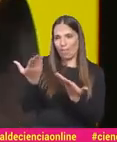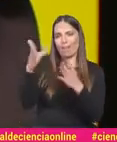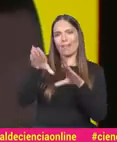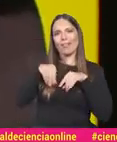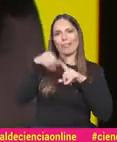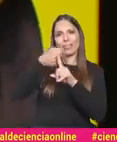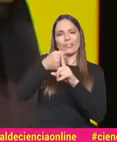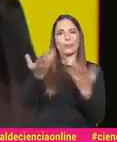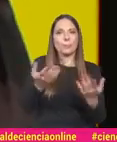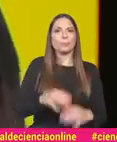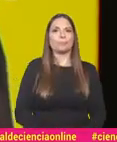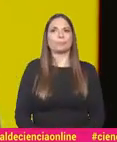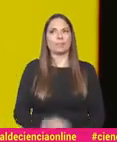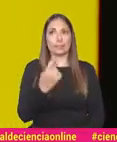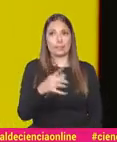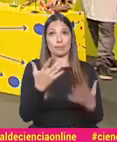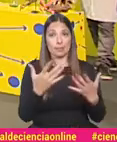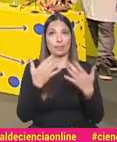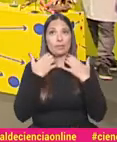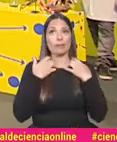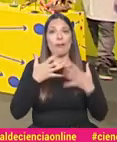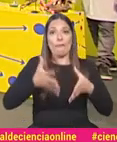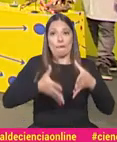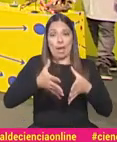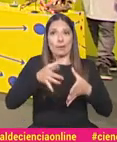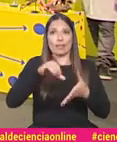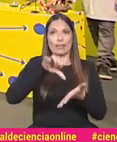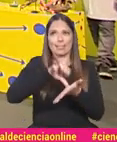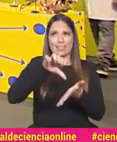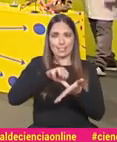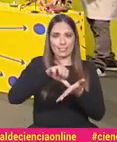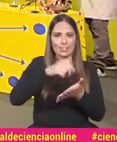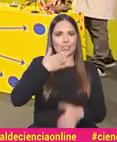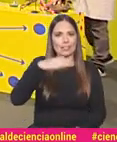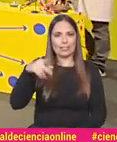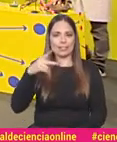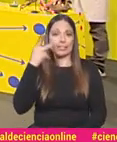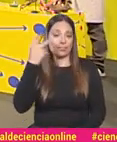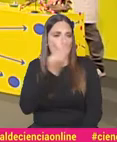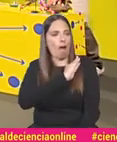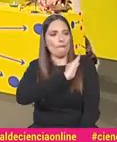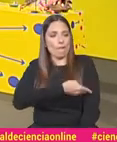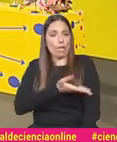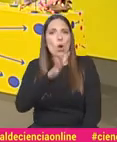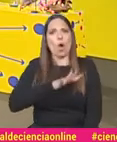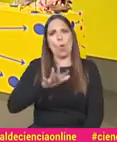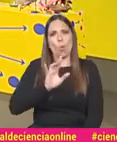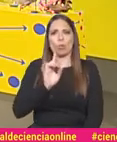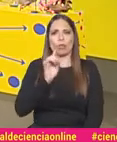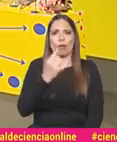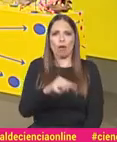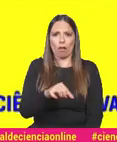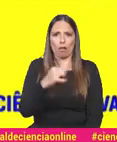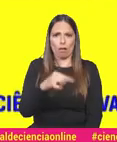o desafio. E já temos neste momento a fábrica, o Centro de Ciência Viva de Aveiro, onde vamos ter